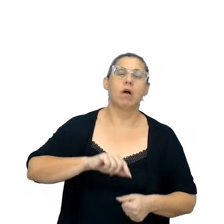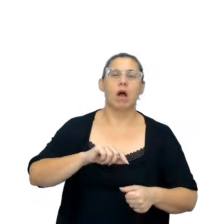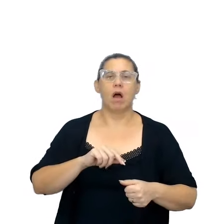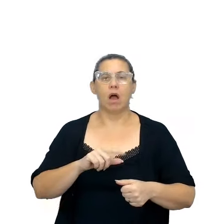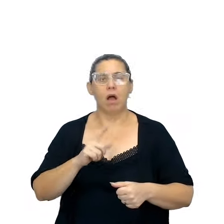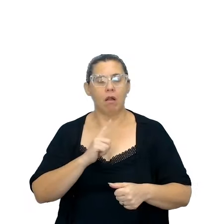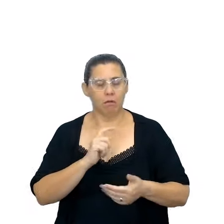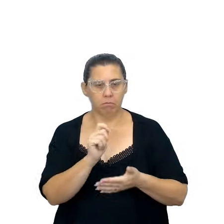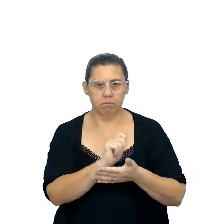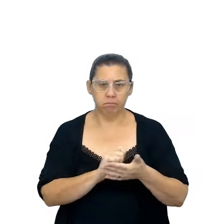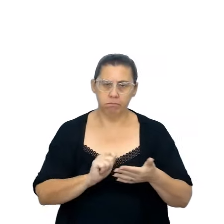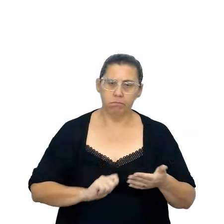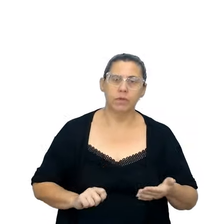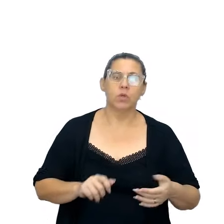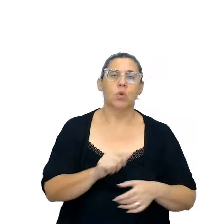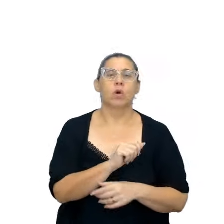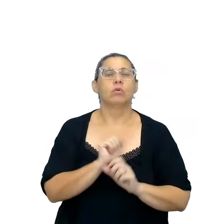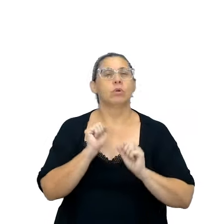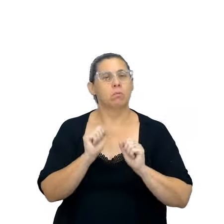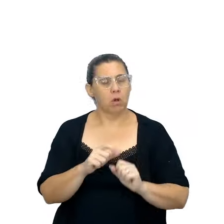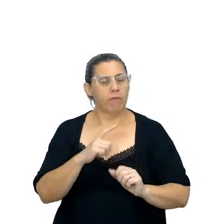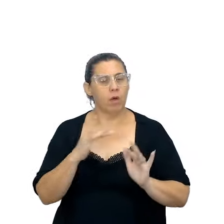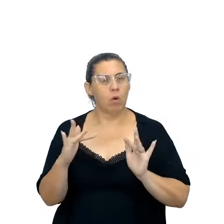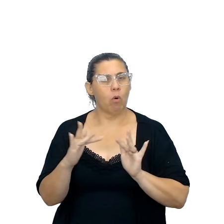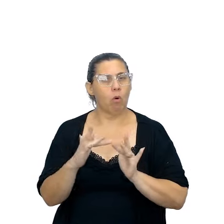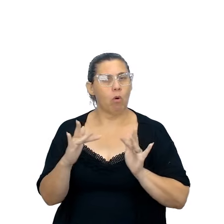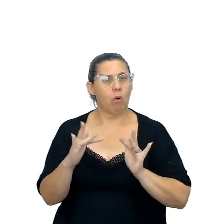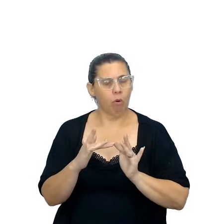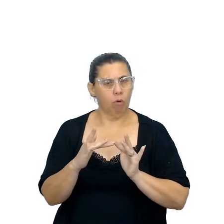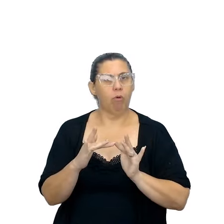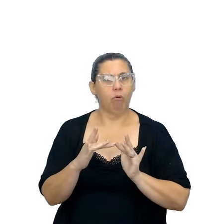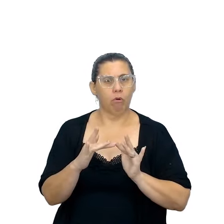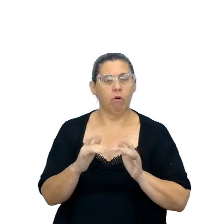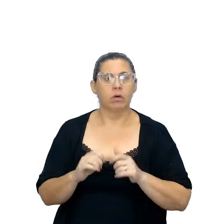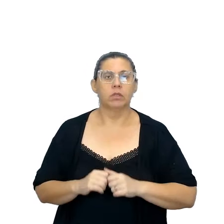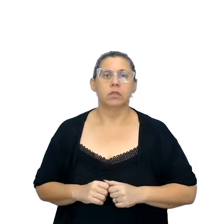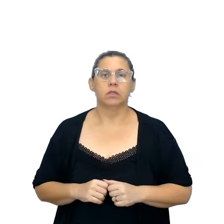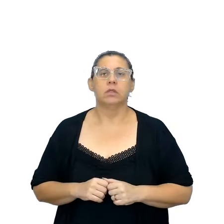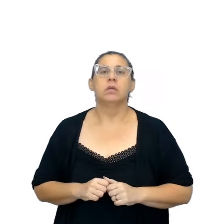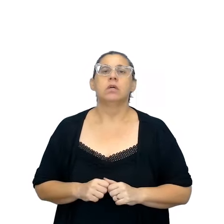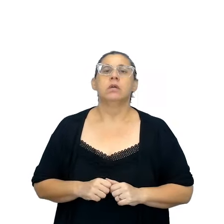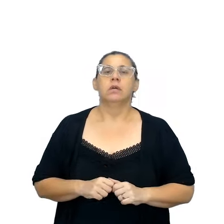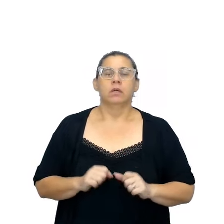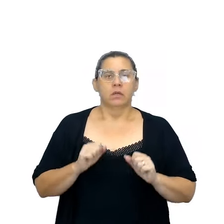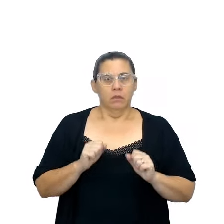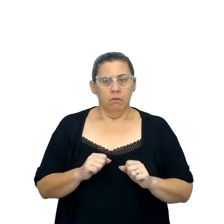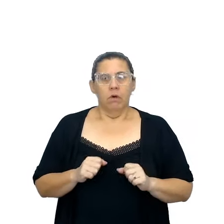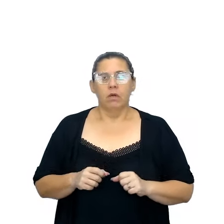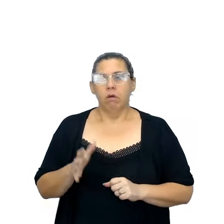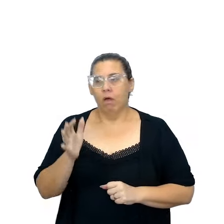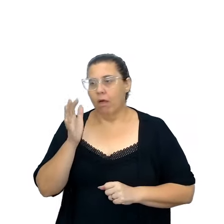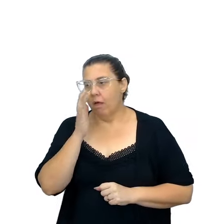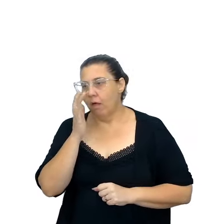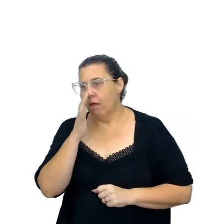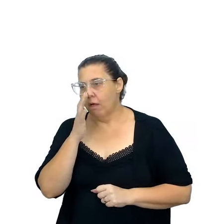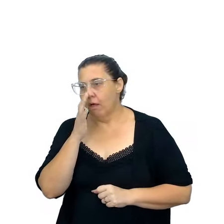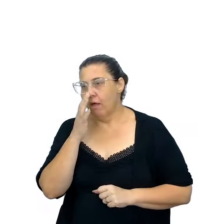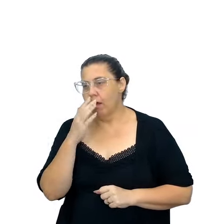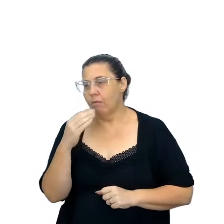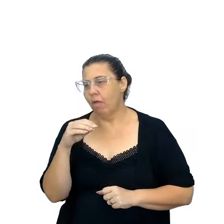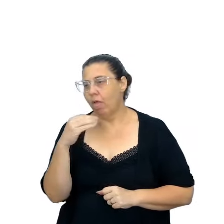escritas onde o estudante pode ter contato, né, onde ele possa ali vislumbrar como são